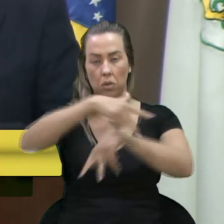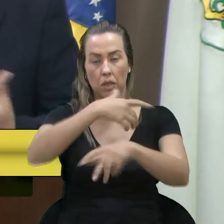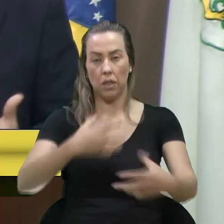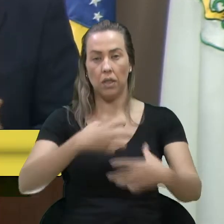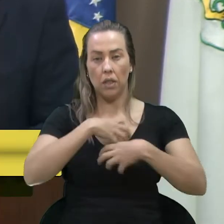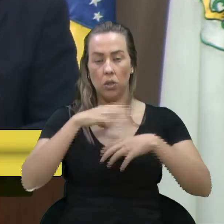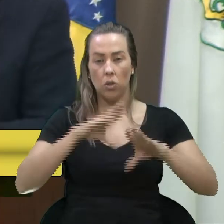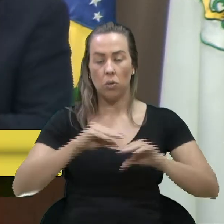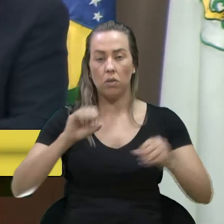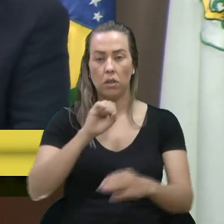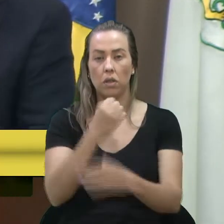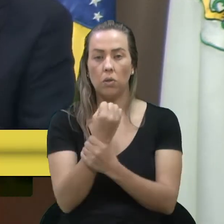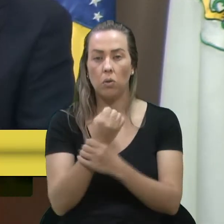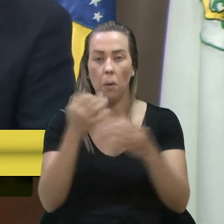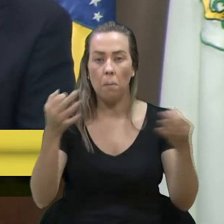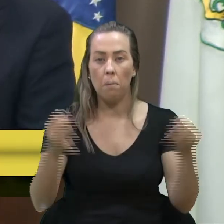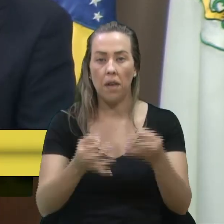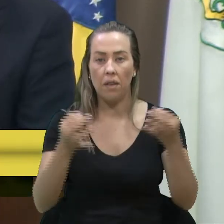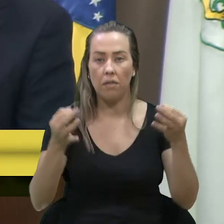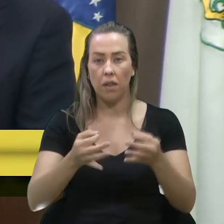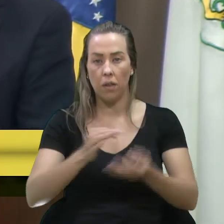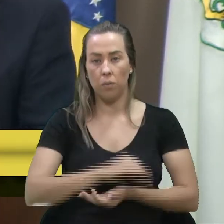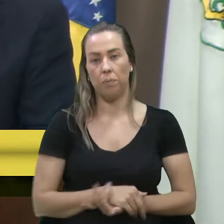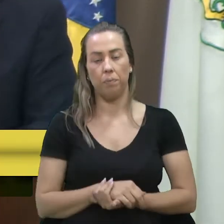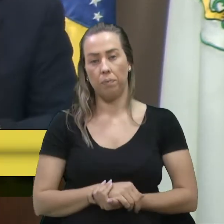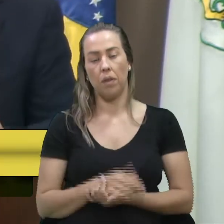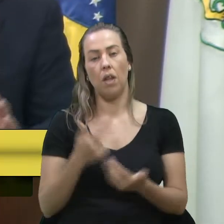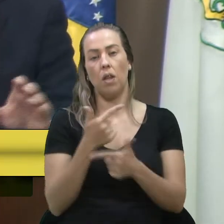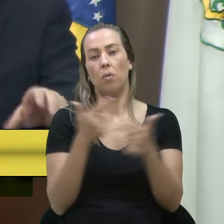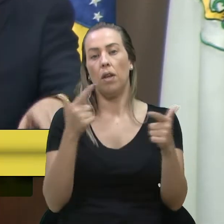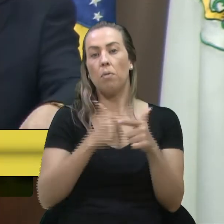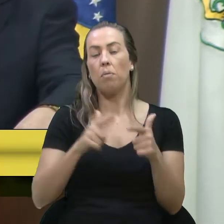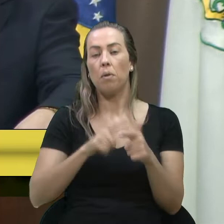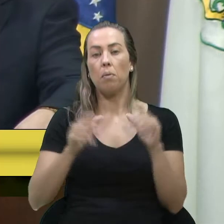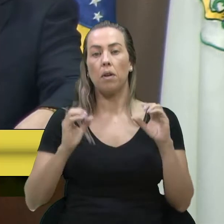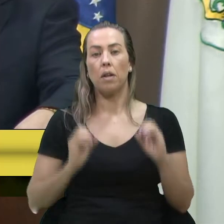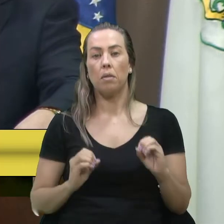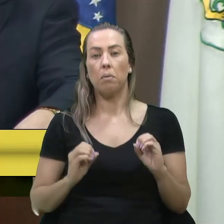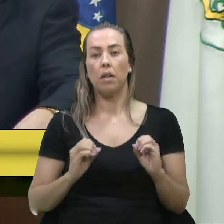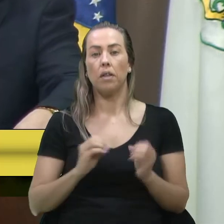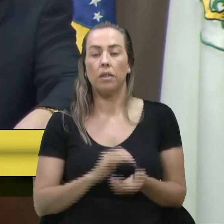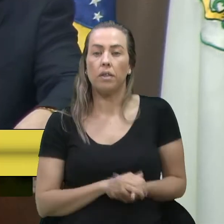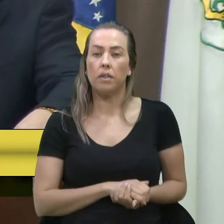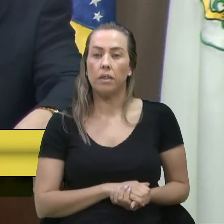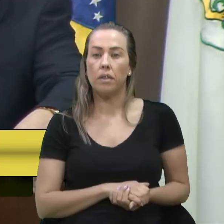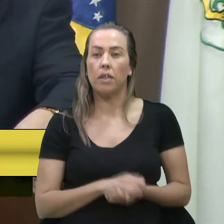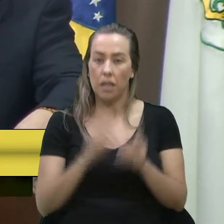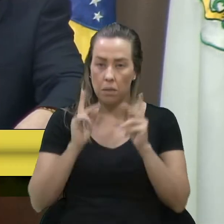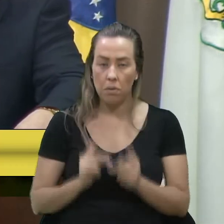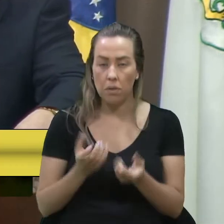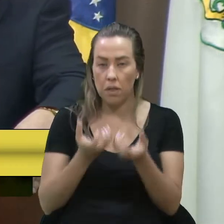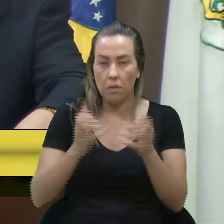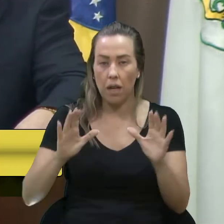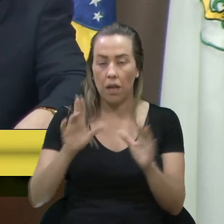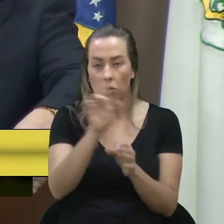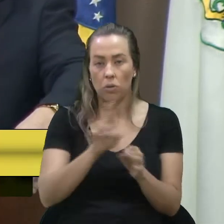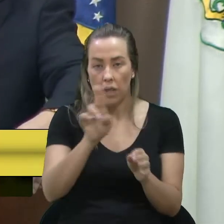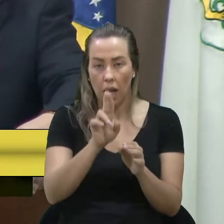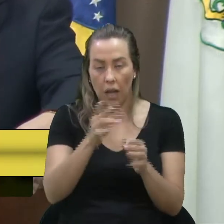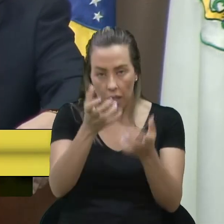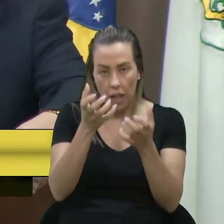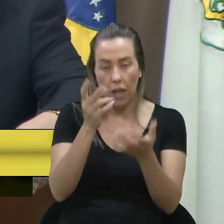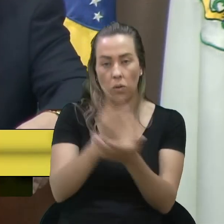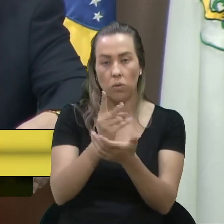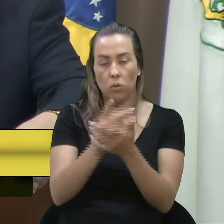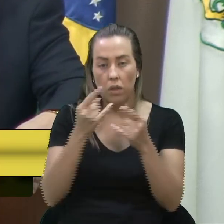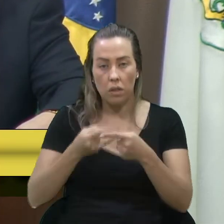confortável, se sentiu seguro, perfeito, sem problema nenhum. E as pessoas que não querem deixar de usar a máscara,